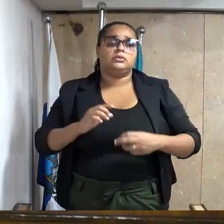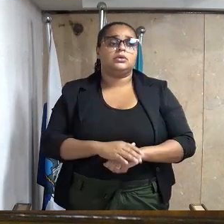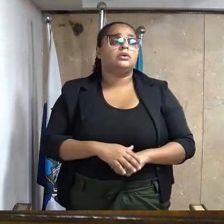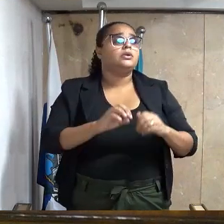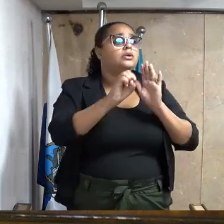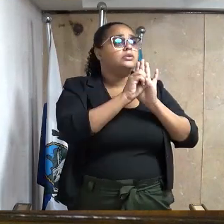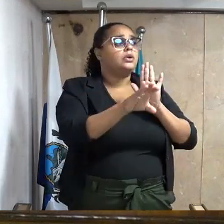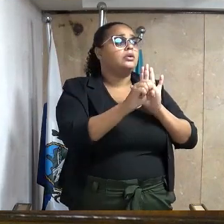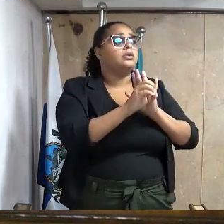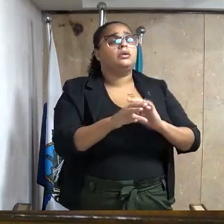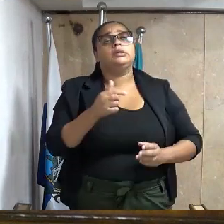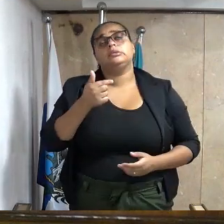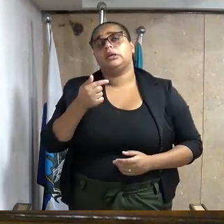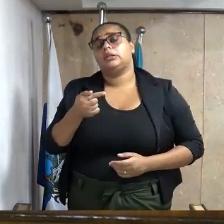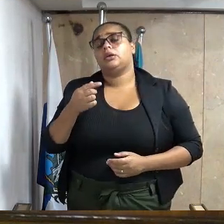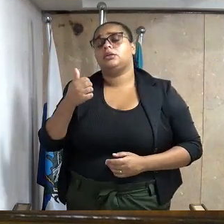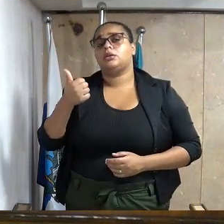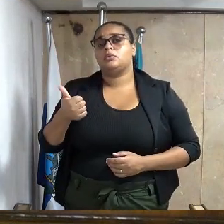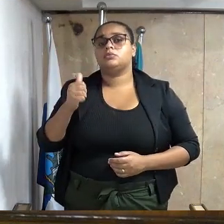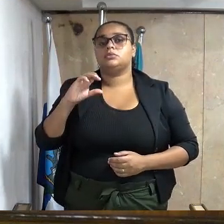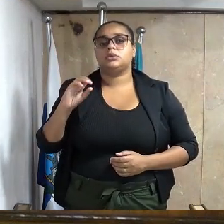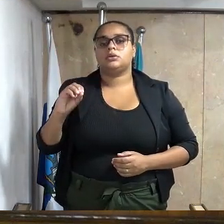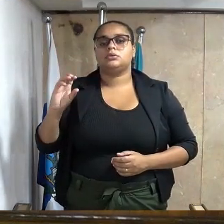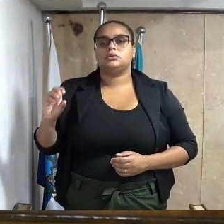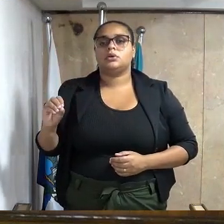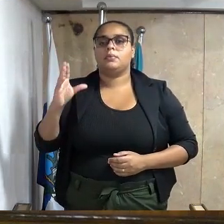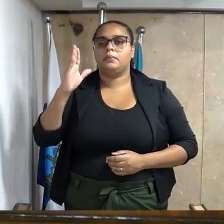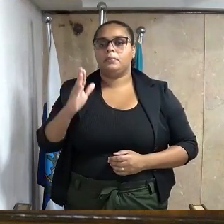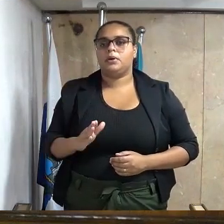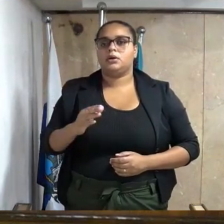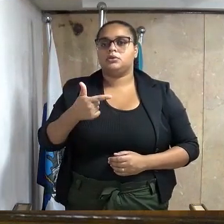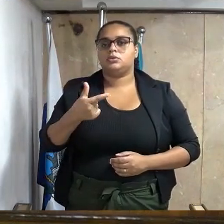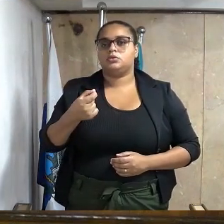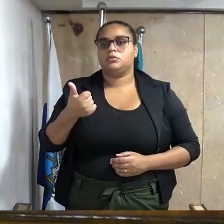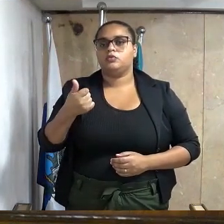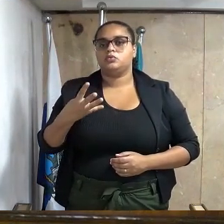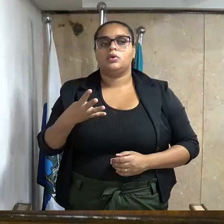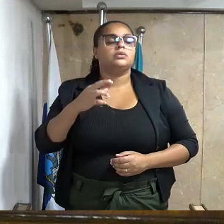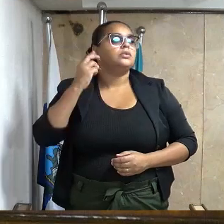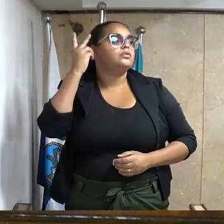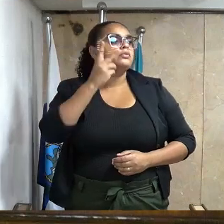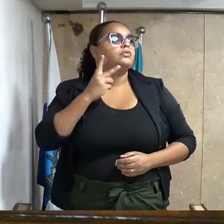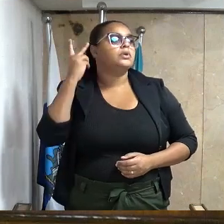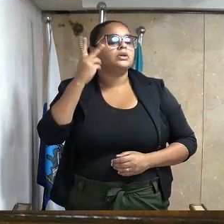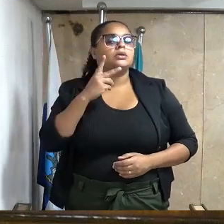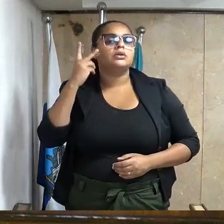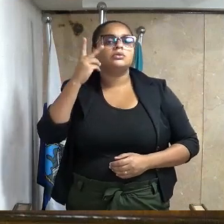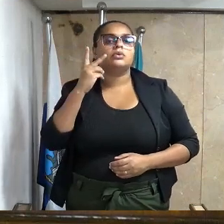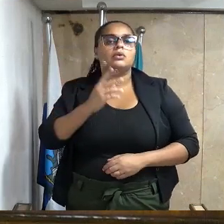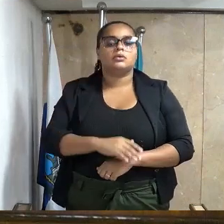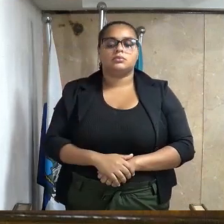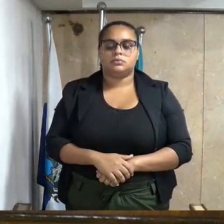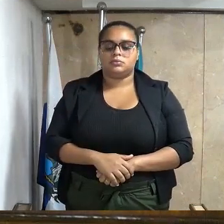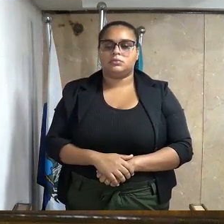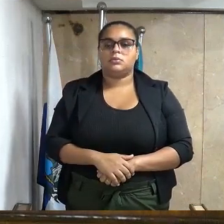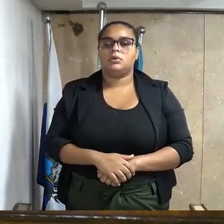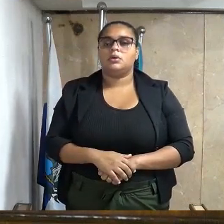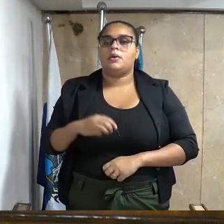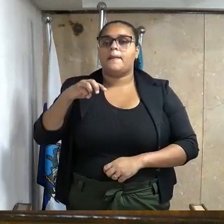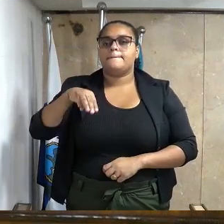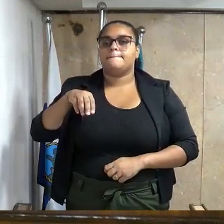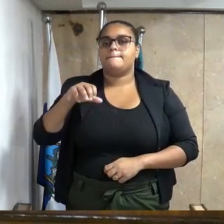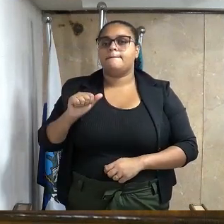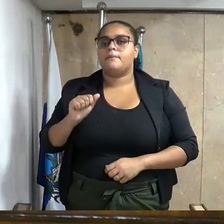Indicação número 7100, barra 2024, do excelentíssimo senhor vereador doutor